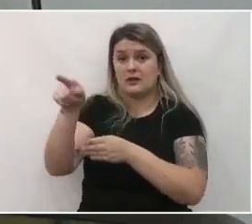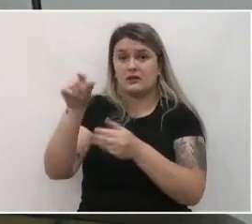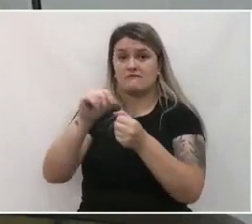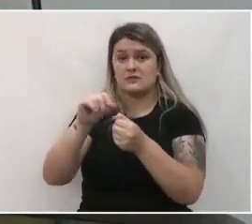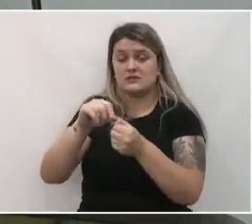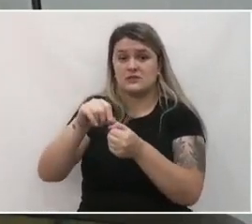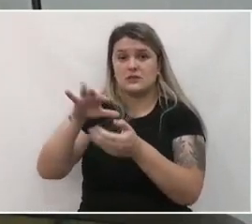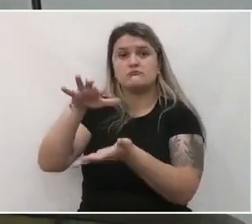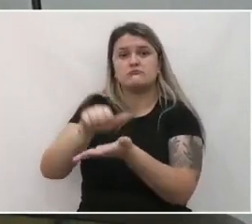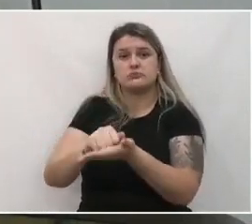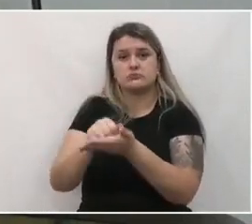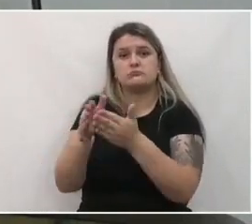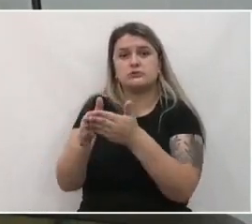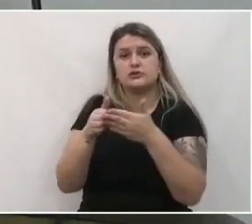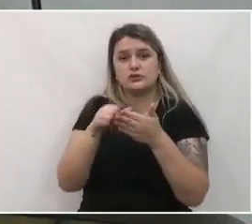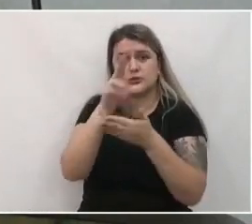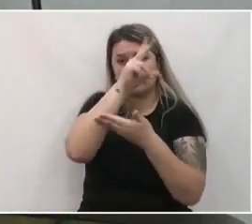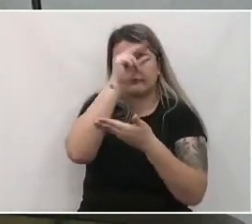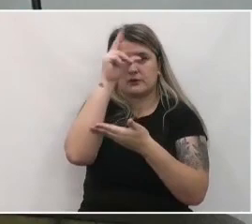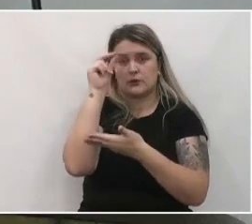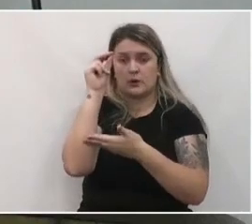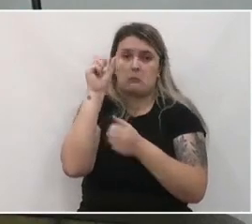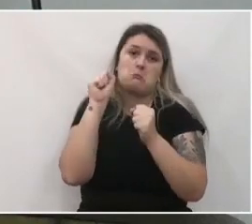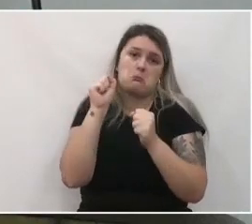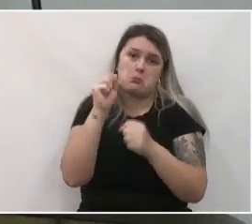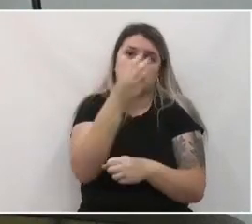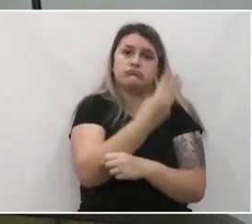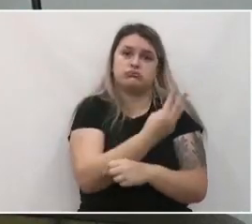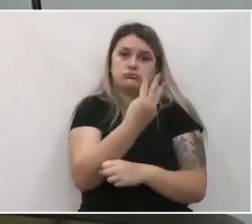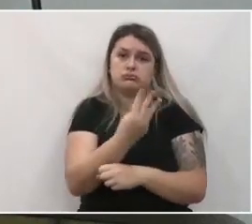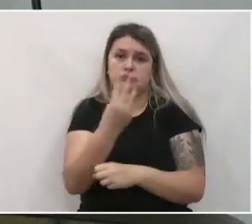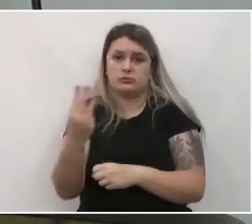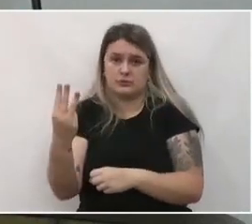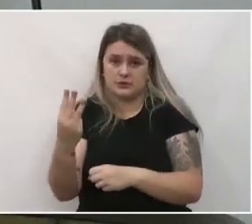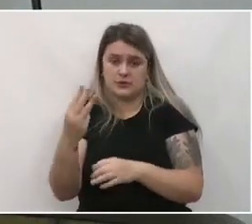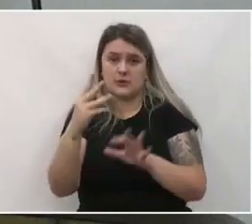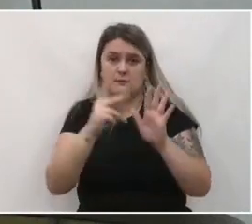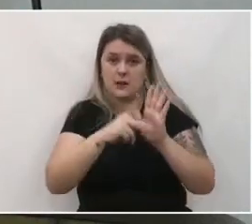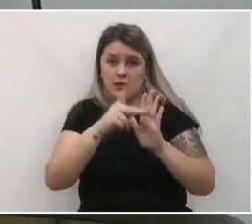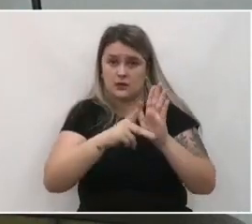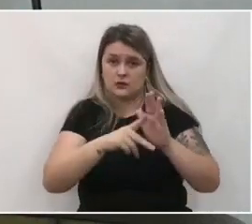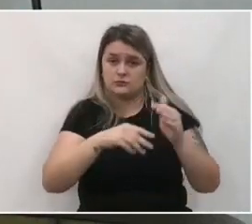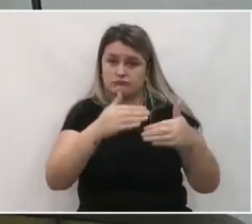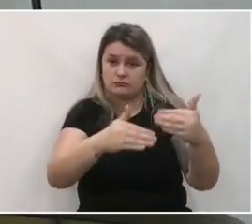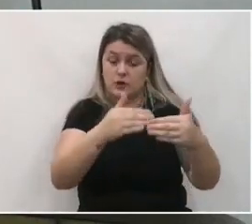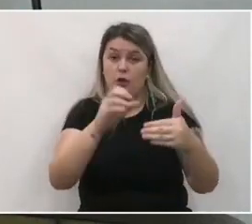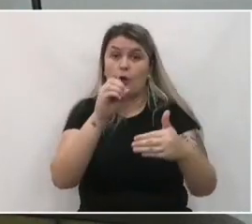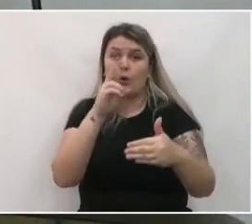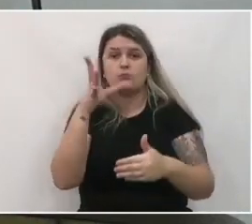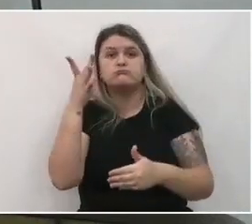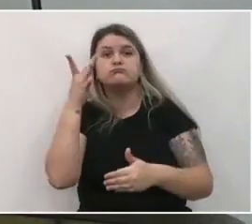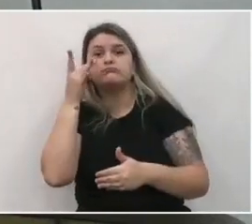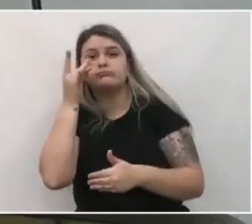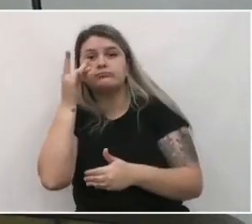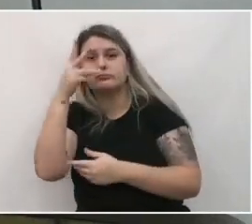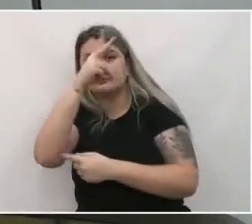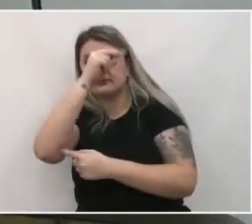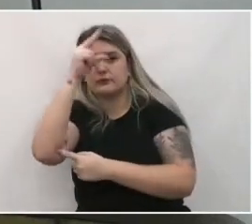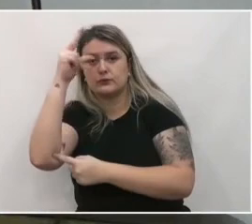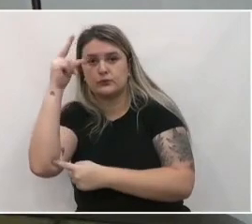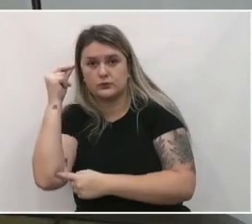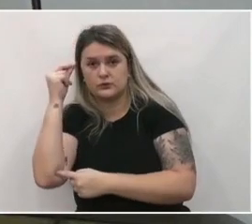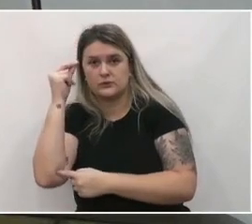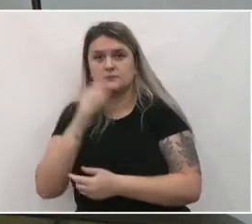essa solicitação ou por meio do site do plano diretor ou fisicamente na